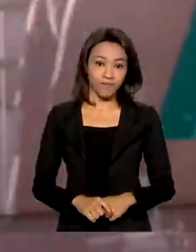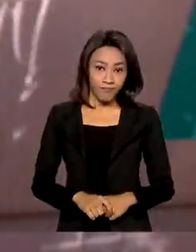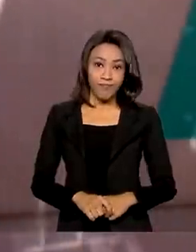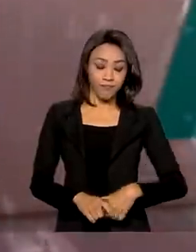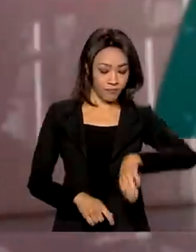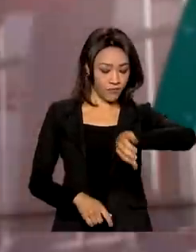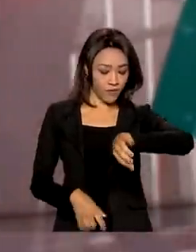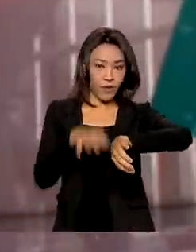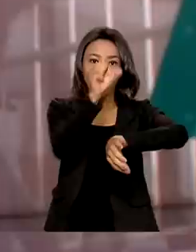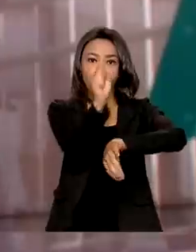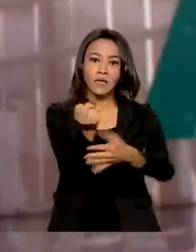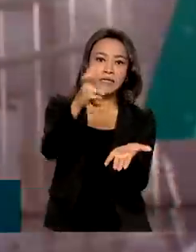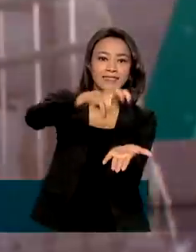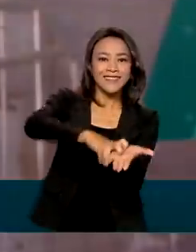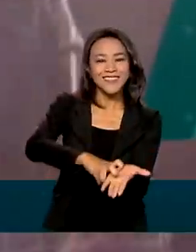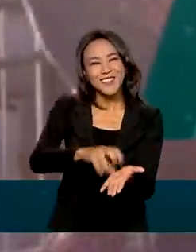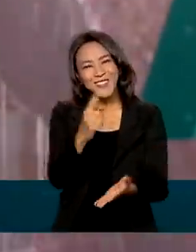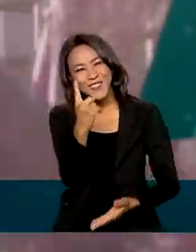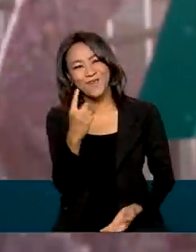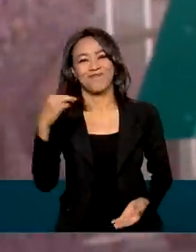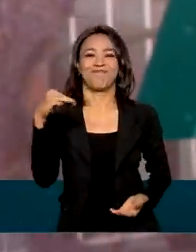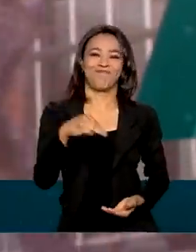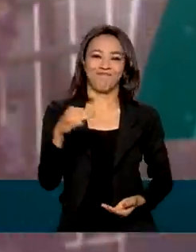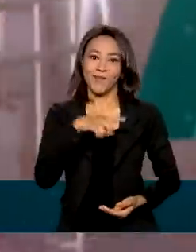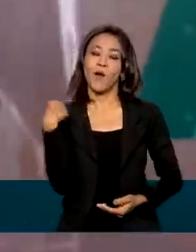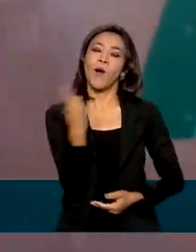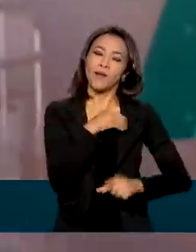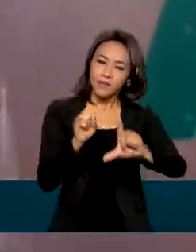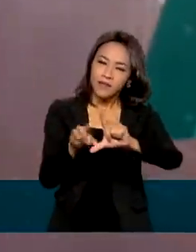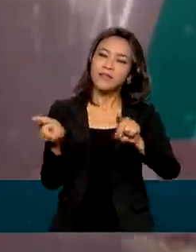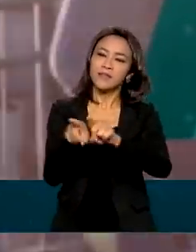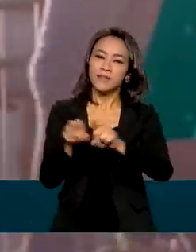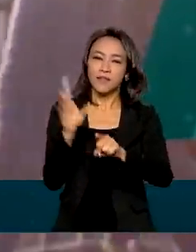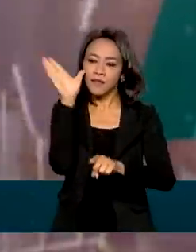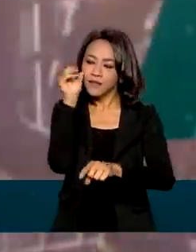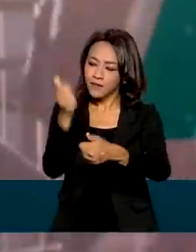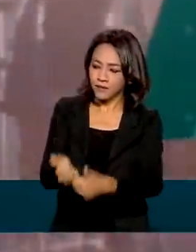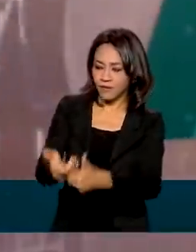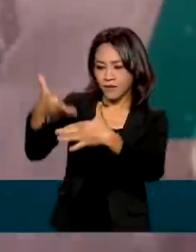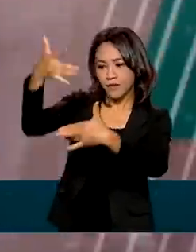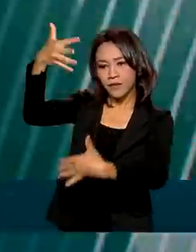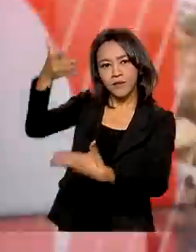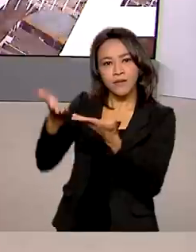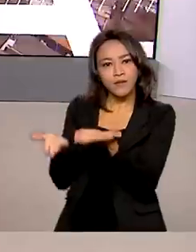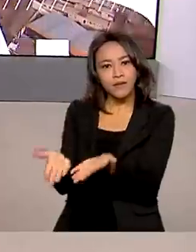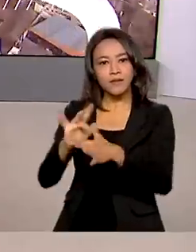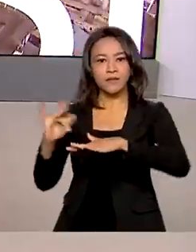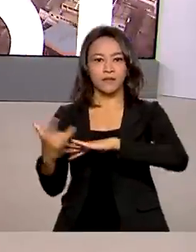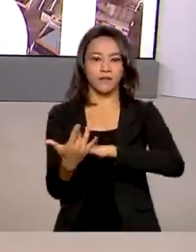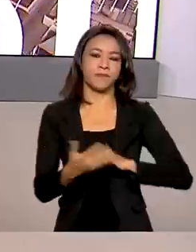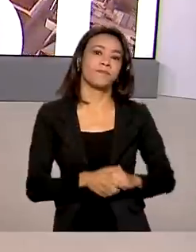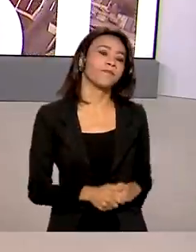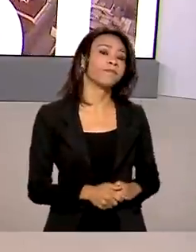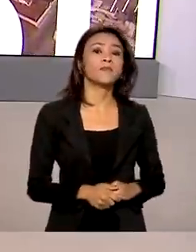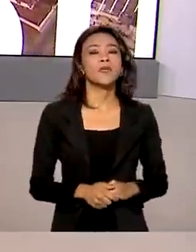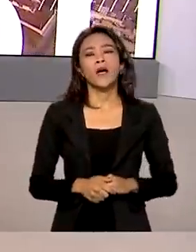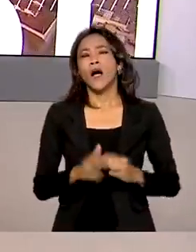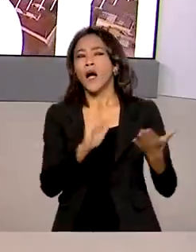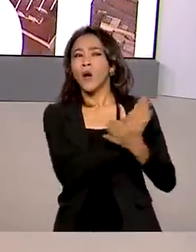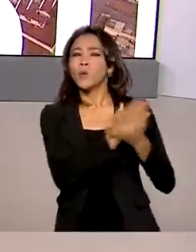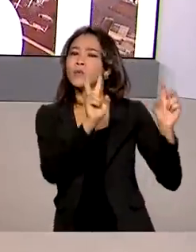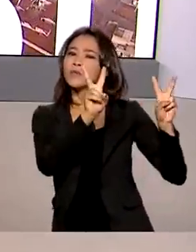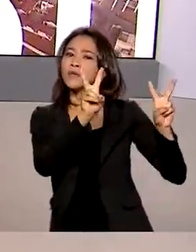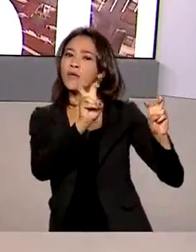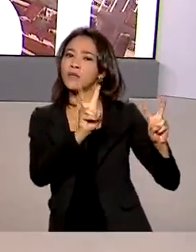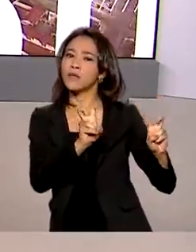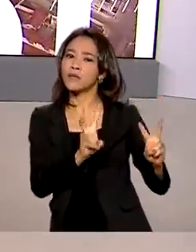Oito horas da manhã e um minuto, estamos ao vivo também pelas redes sociais. Alguns temas ganharam